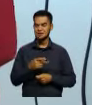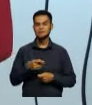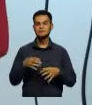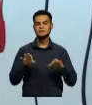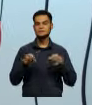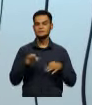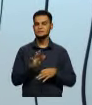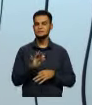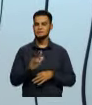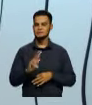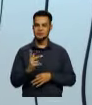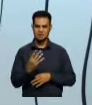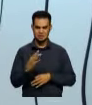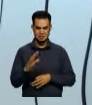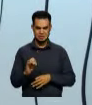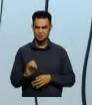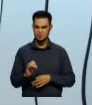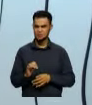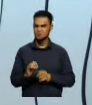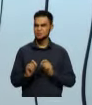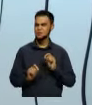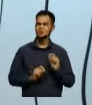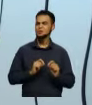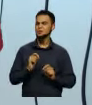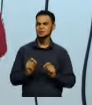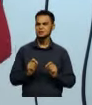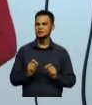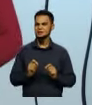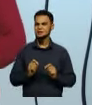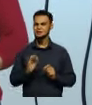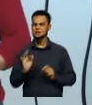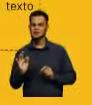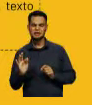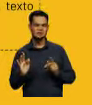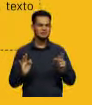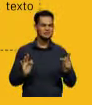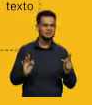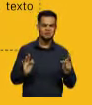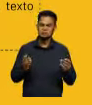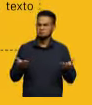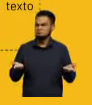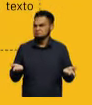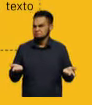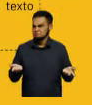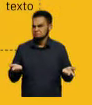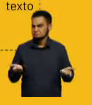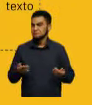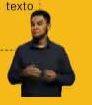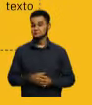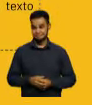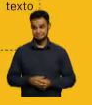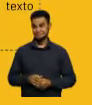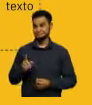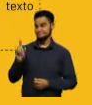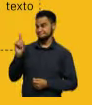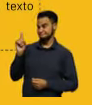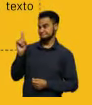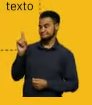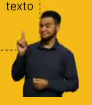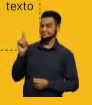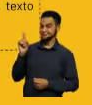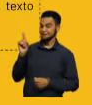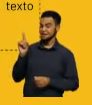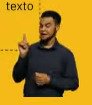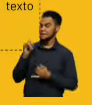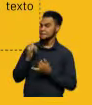O que é um folheto ou um panfleto? Eles são parecidos, mas são